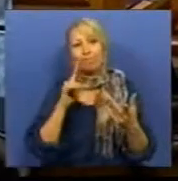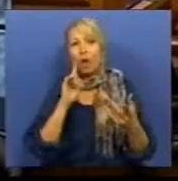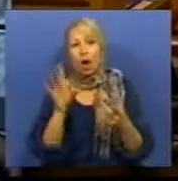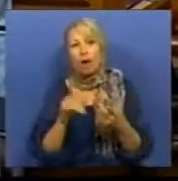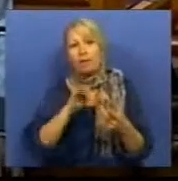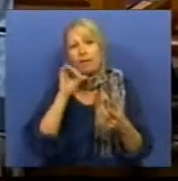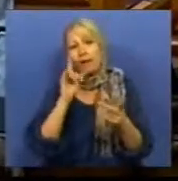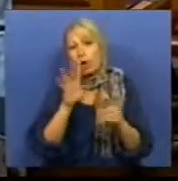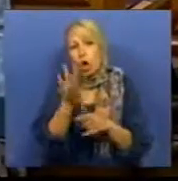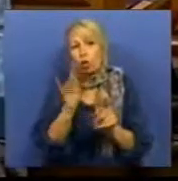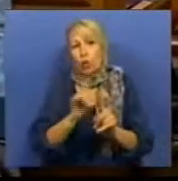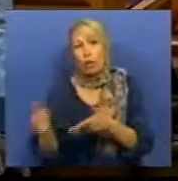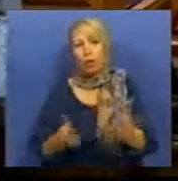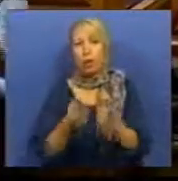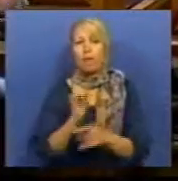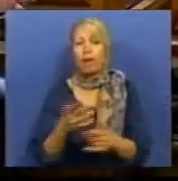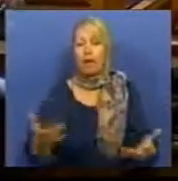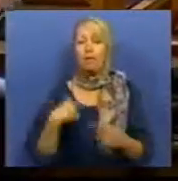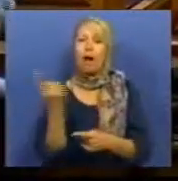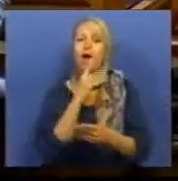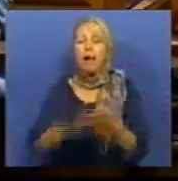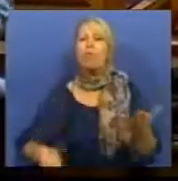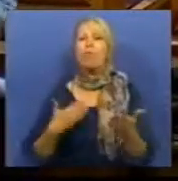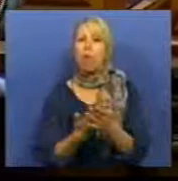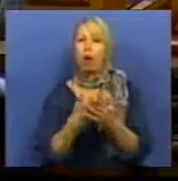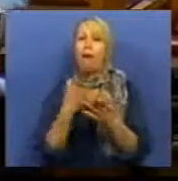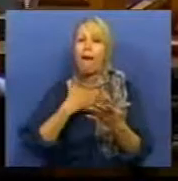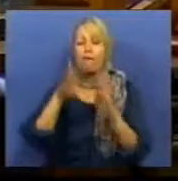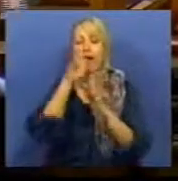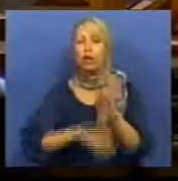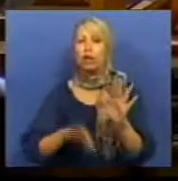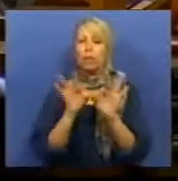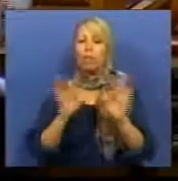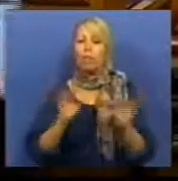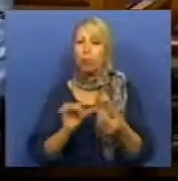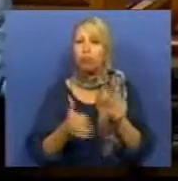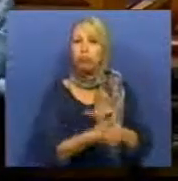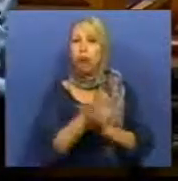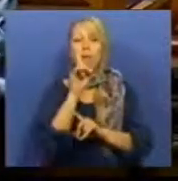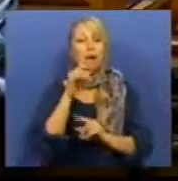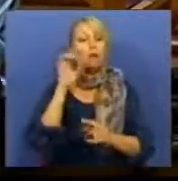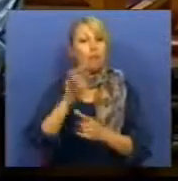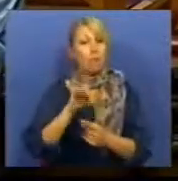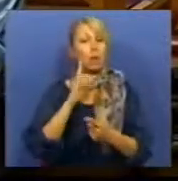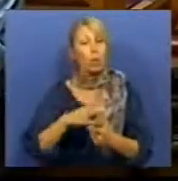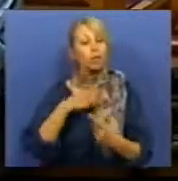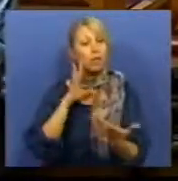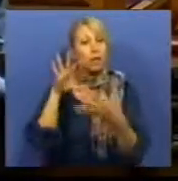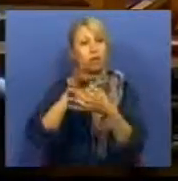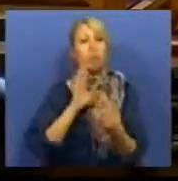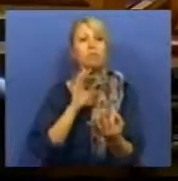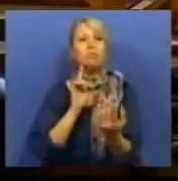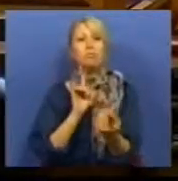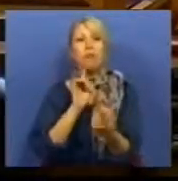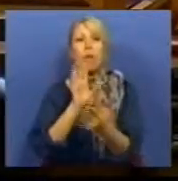mas a nossa proposta é de que seja aperfeiçoado este regime num sentido também proposto nas audições da Comissão da Corrupção.